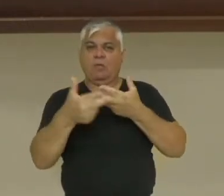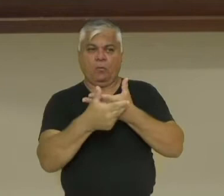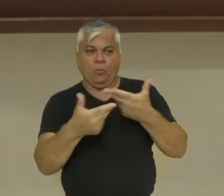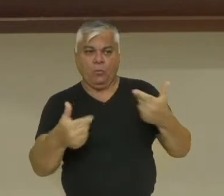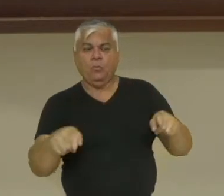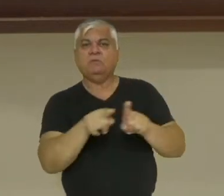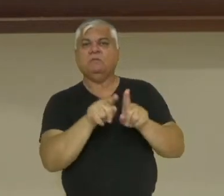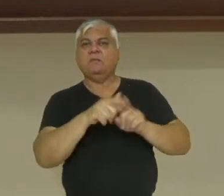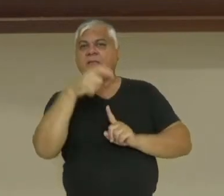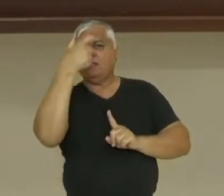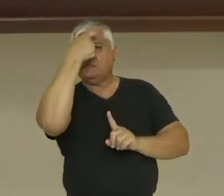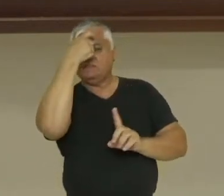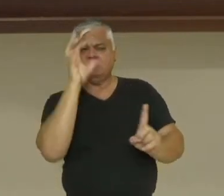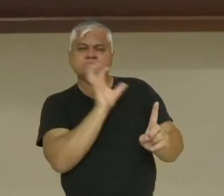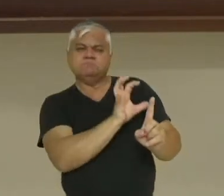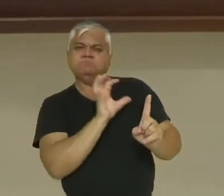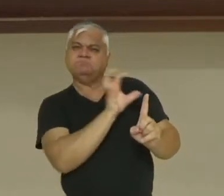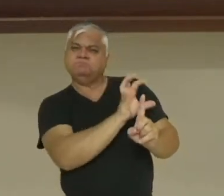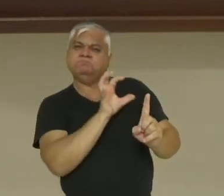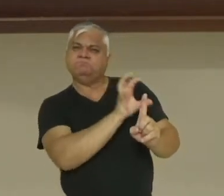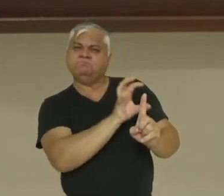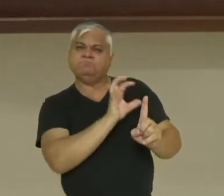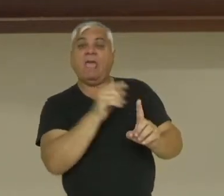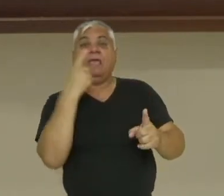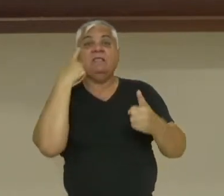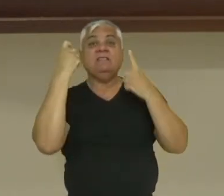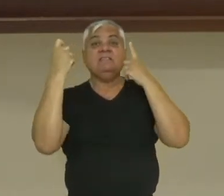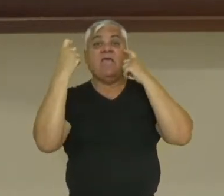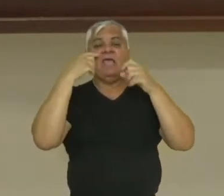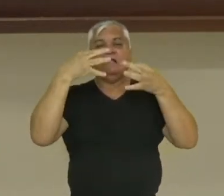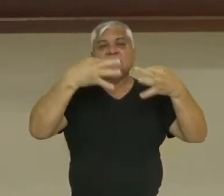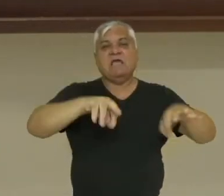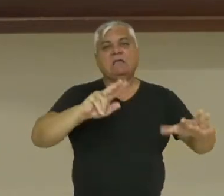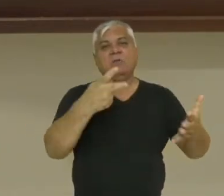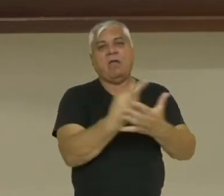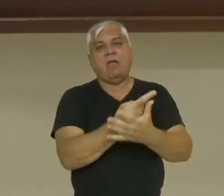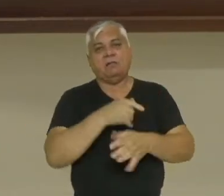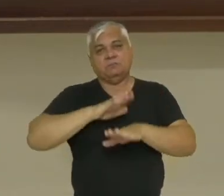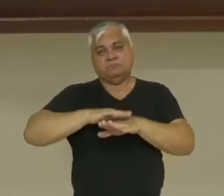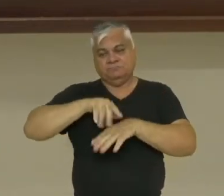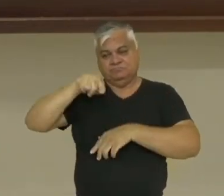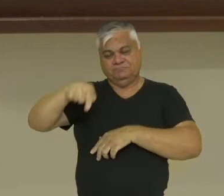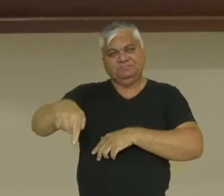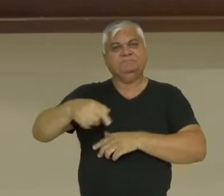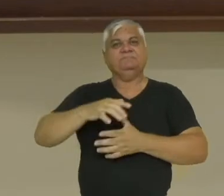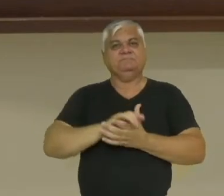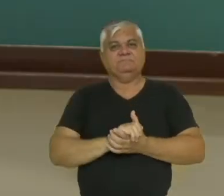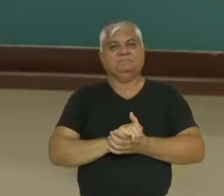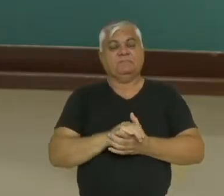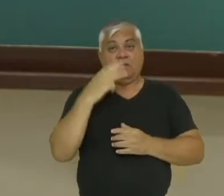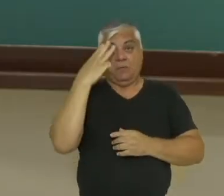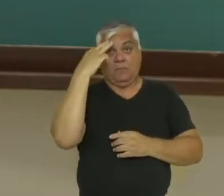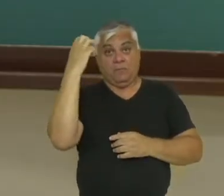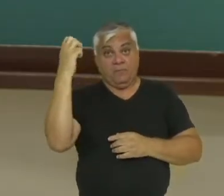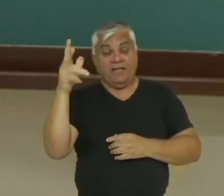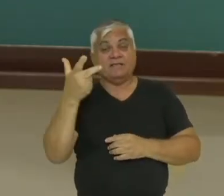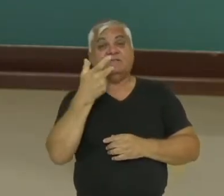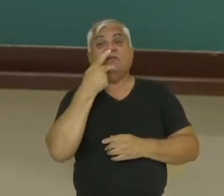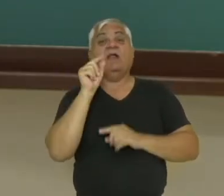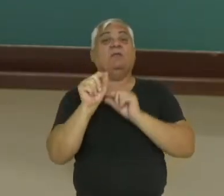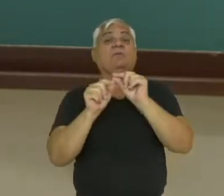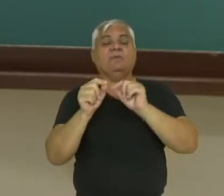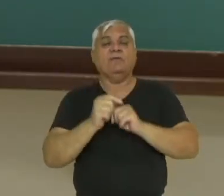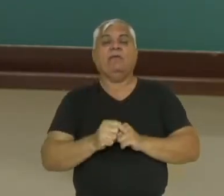da vida intelectual. Então, ela que vai propagar as ideias do que é certo e do que é errado. Para Marx, o que impera é a